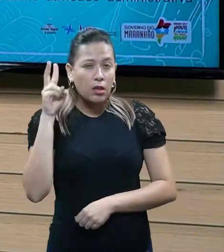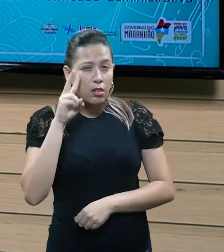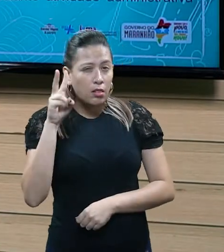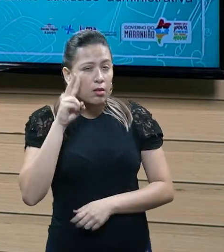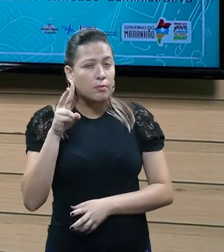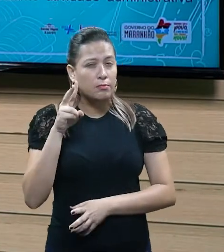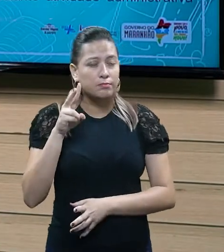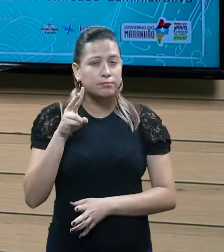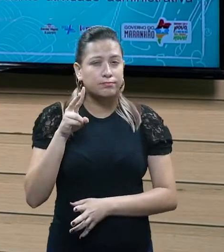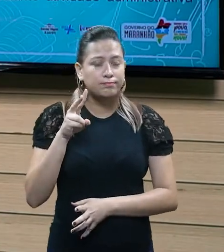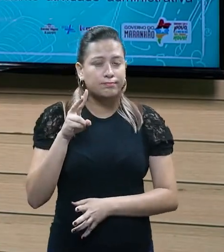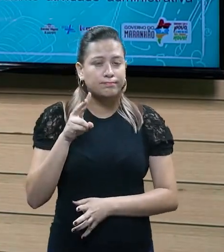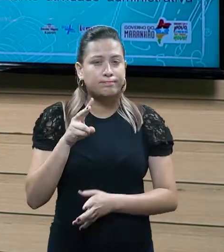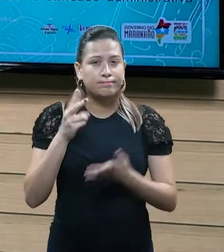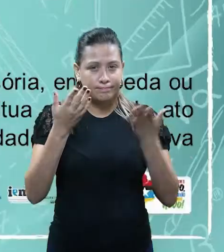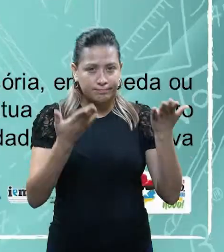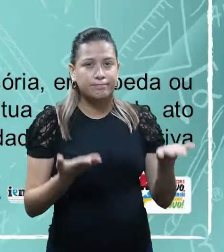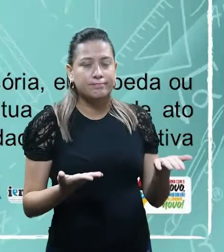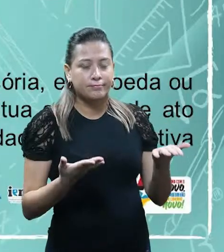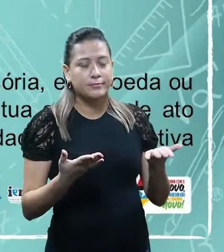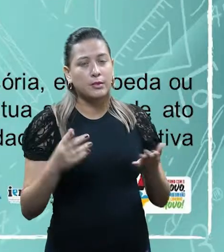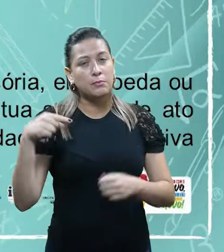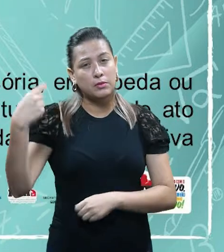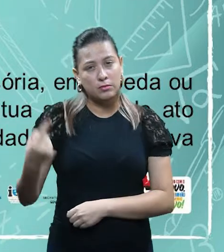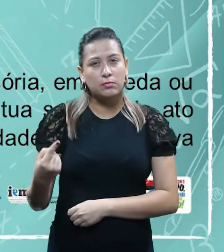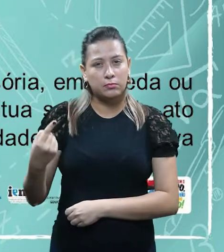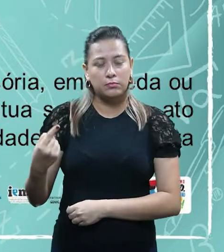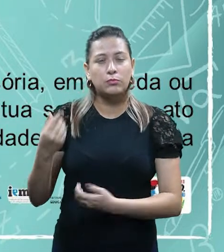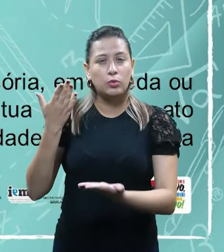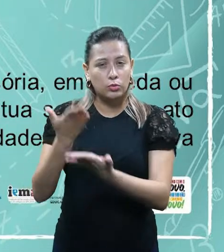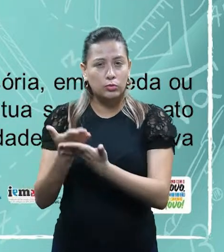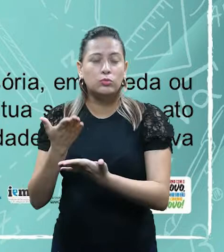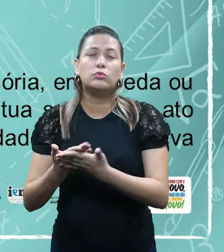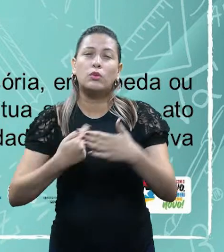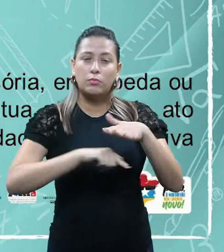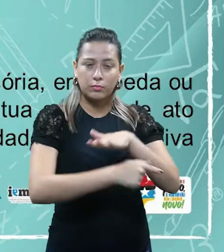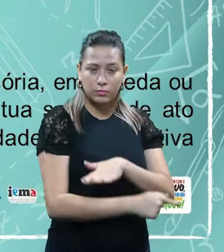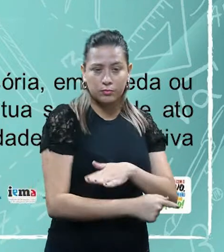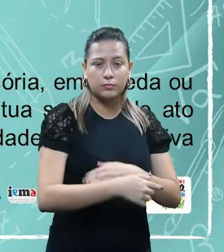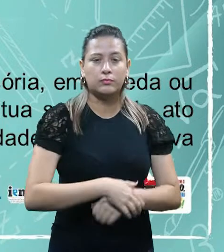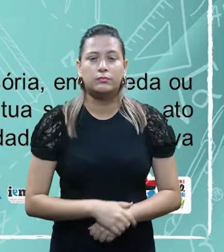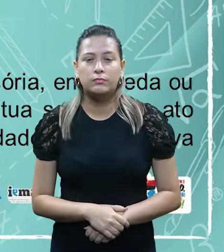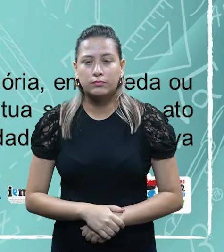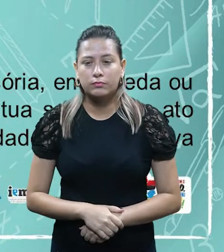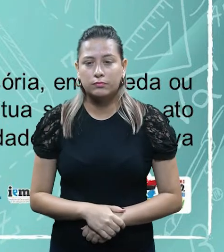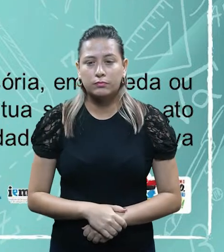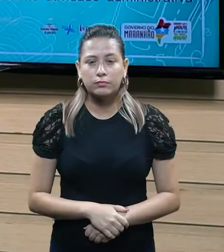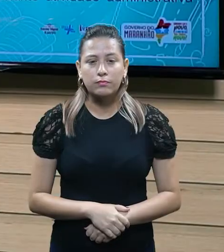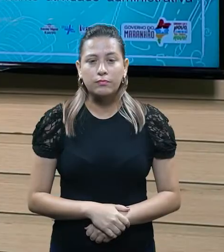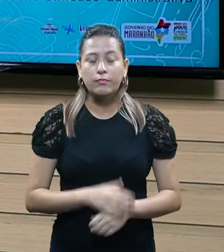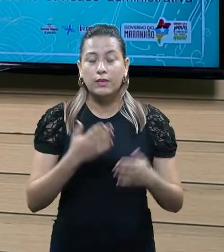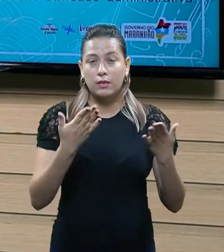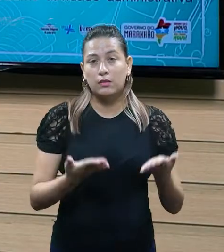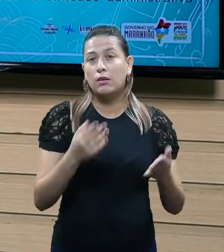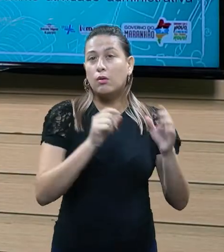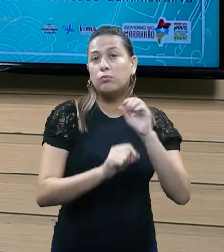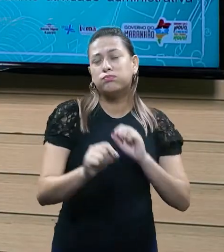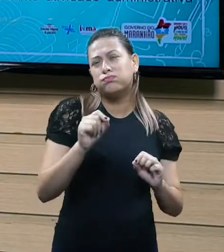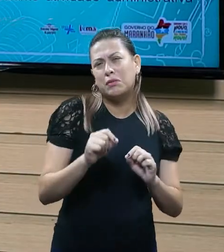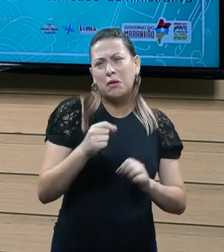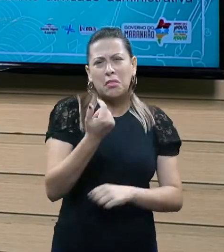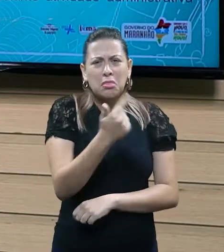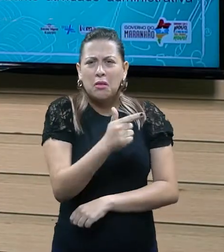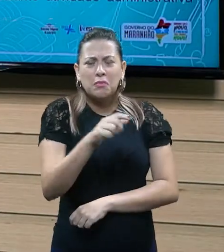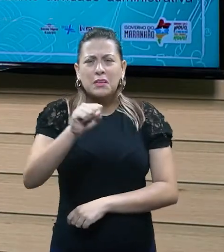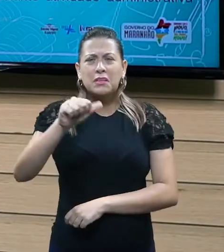frente a gente vai trabalhar esse elemento do conceito de tributo, né? Que não constitua sanção. Ou seja, o tributo,